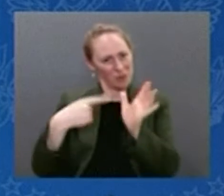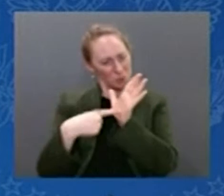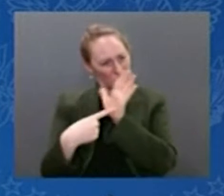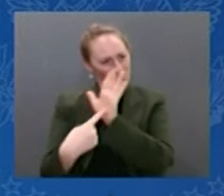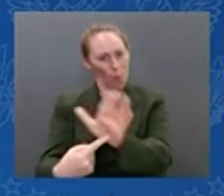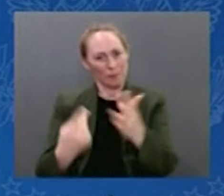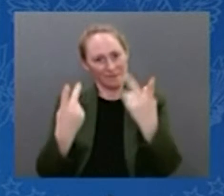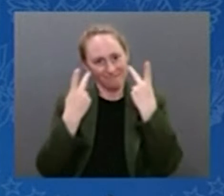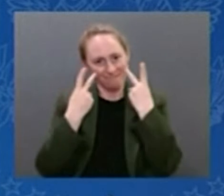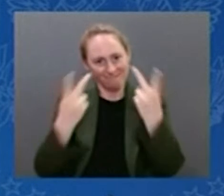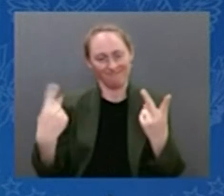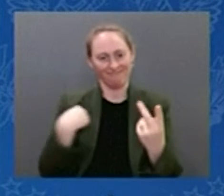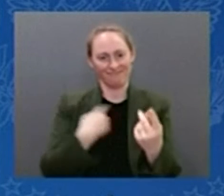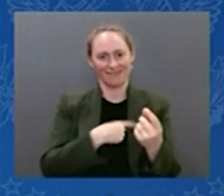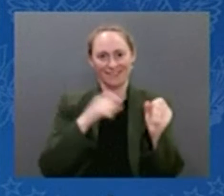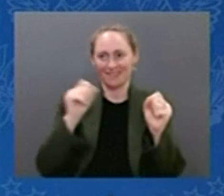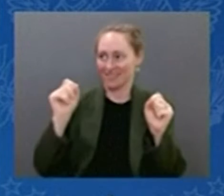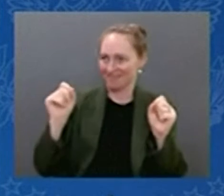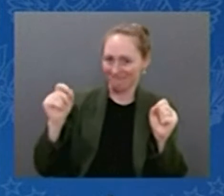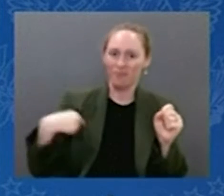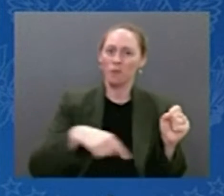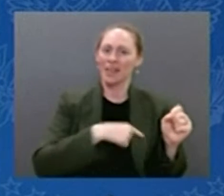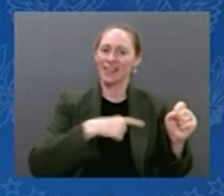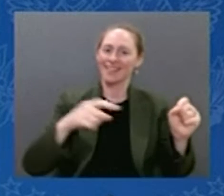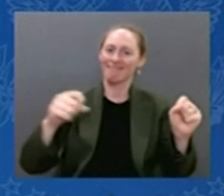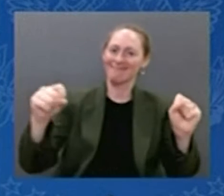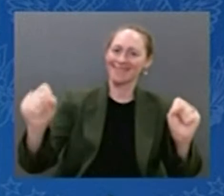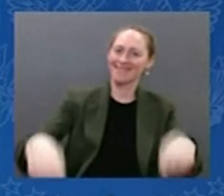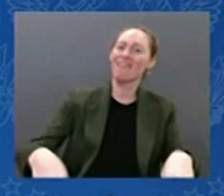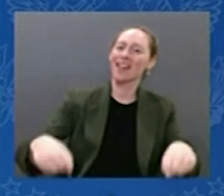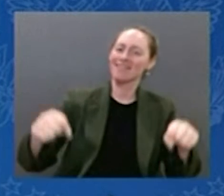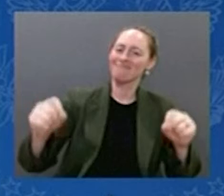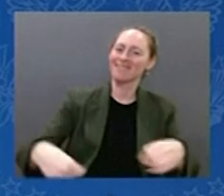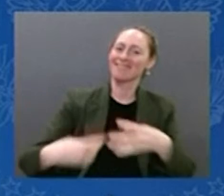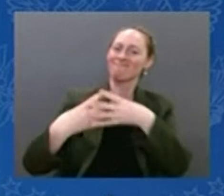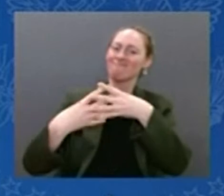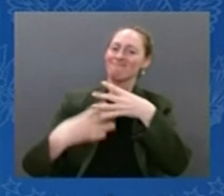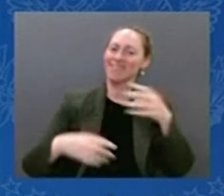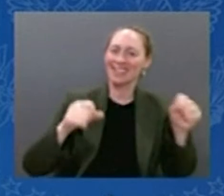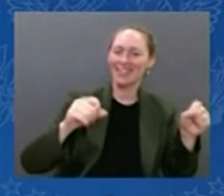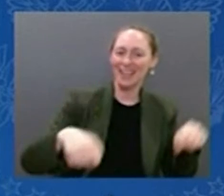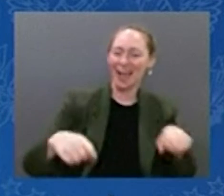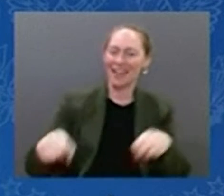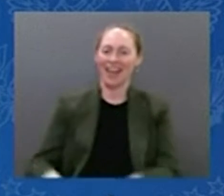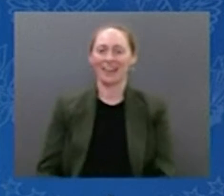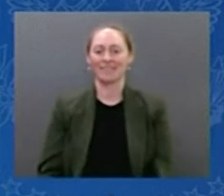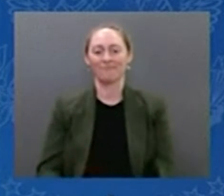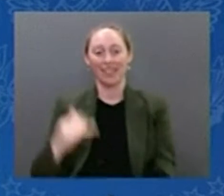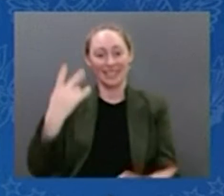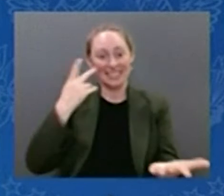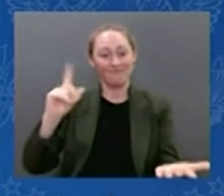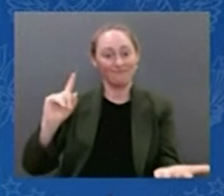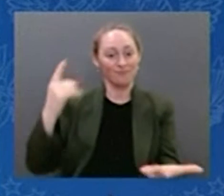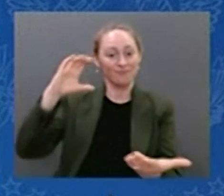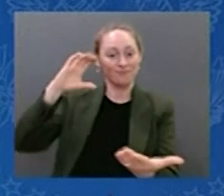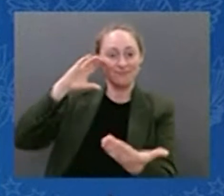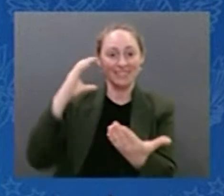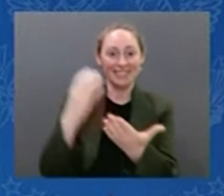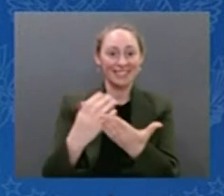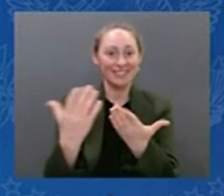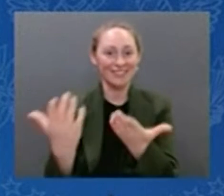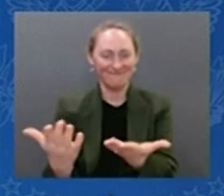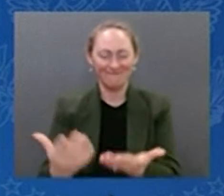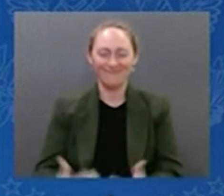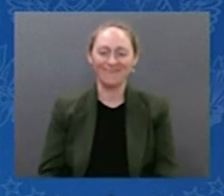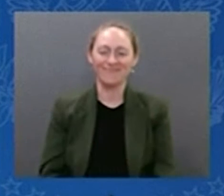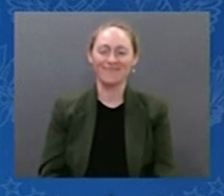Na Casa Branca, nesta segunda-feira, o presidente americano Joe Biden celebrou a imagem infravermelha mais profunda e nítida do universo primordial jamais